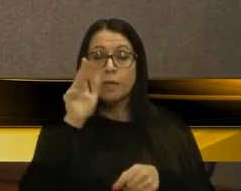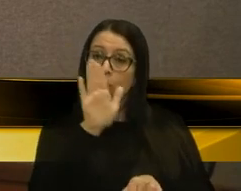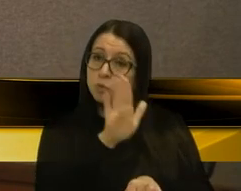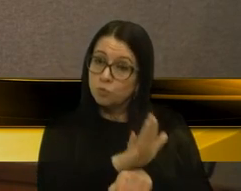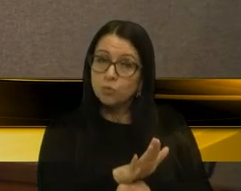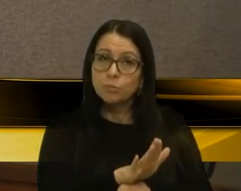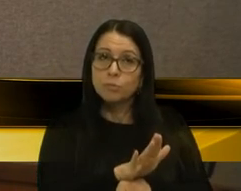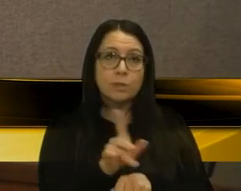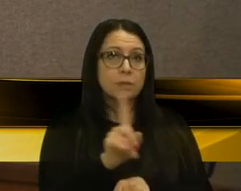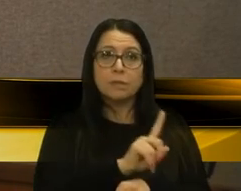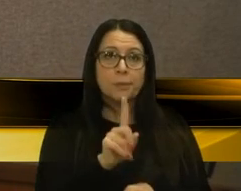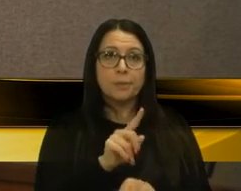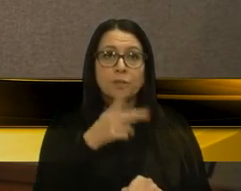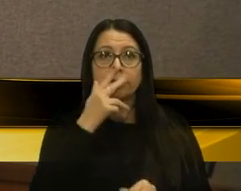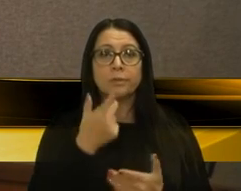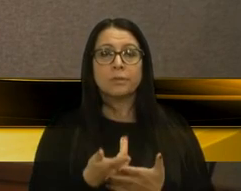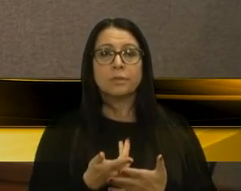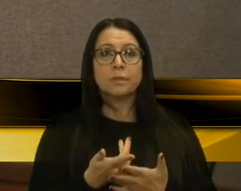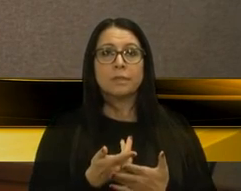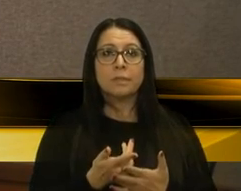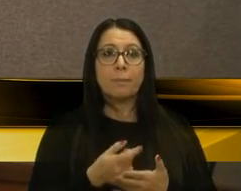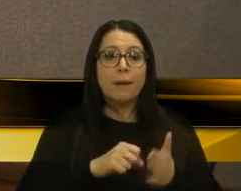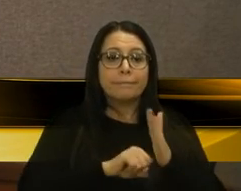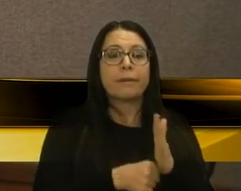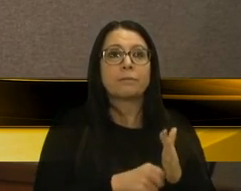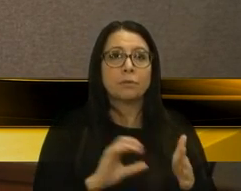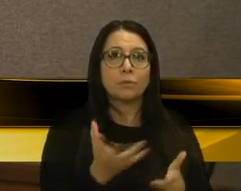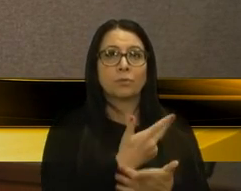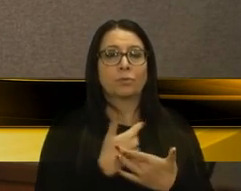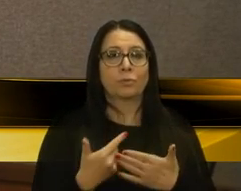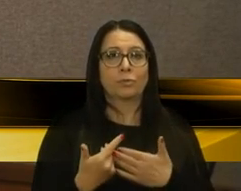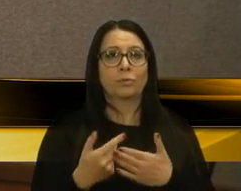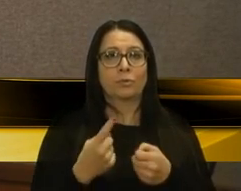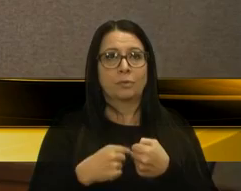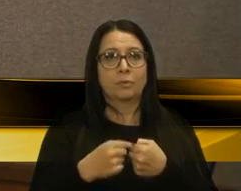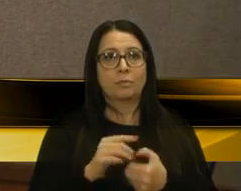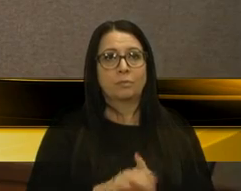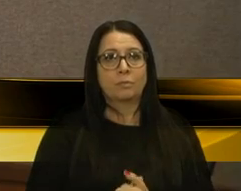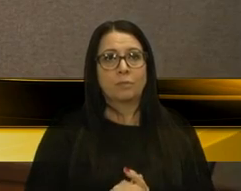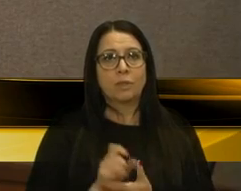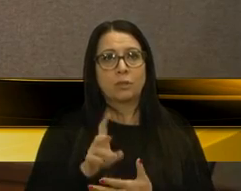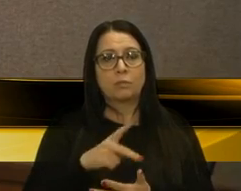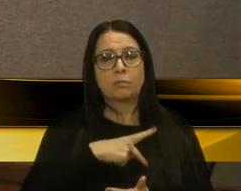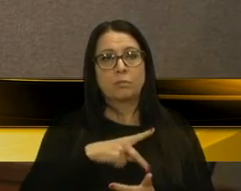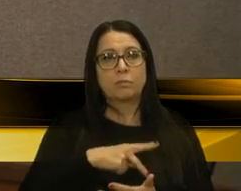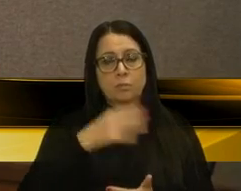apenas uma trava para a nossa cidade. É isso, senhora Presidente. Muito obrigado.